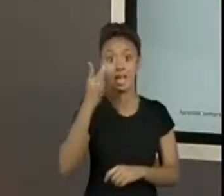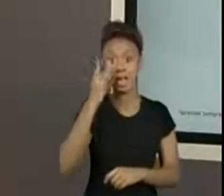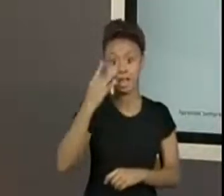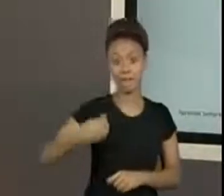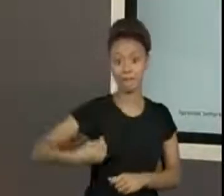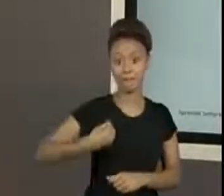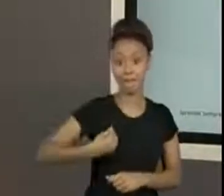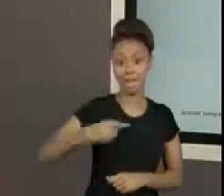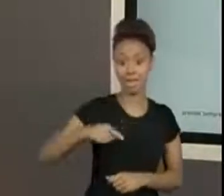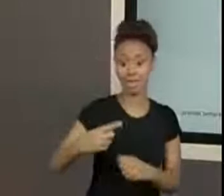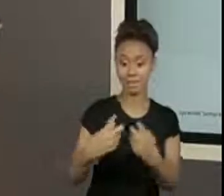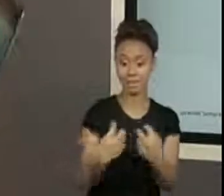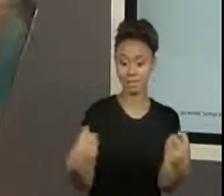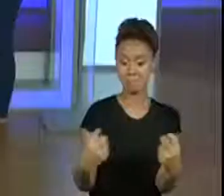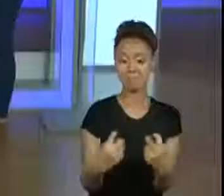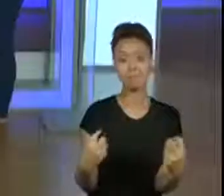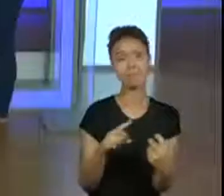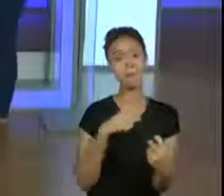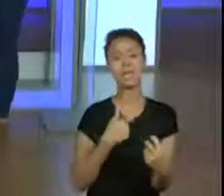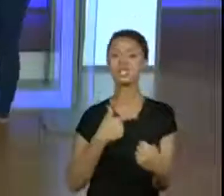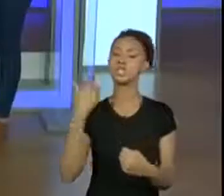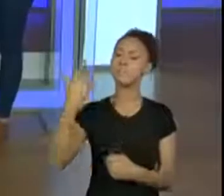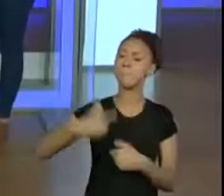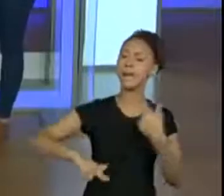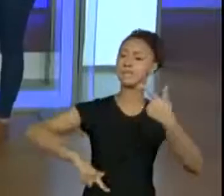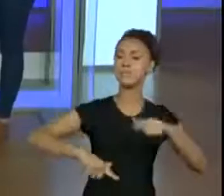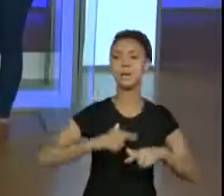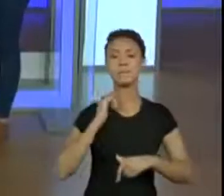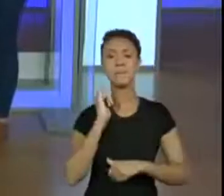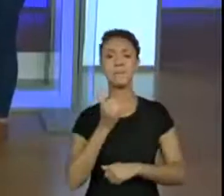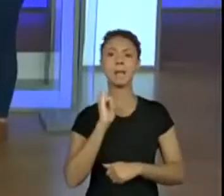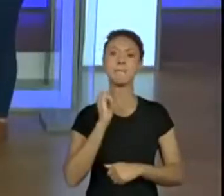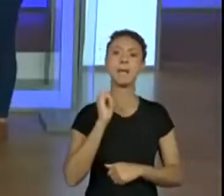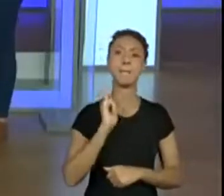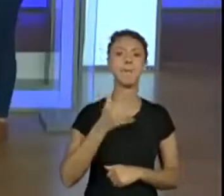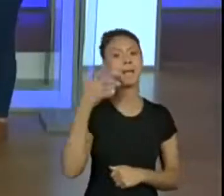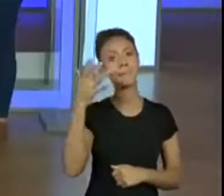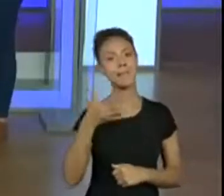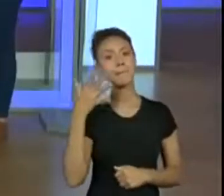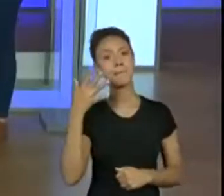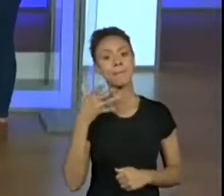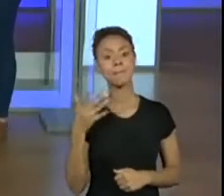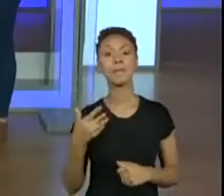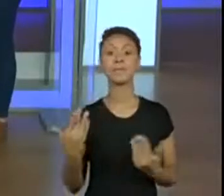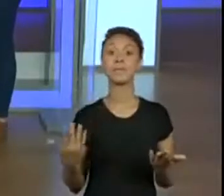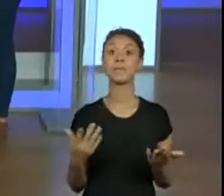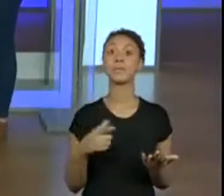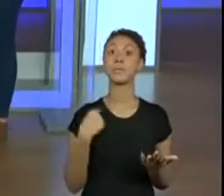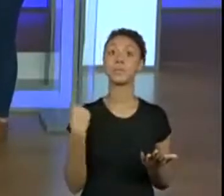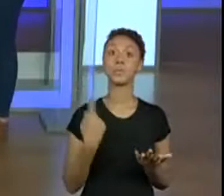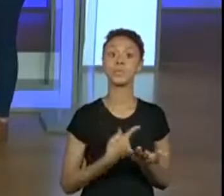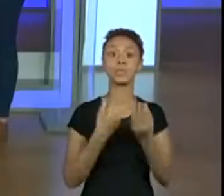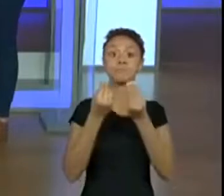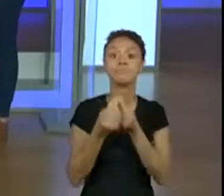mais, né? Mas, esse momento vai ser para quem queremos ler. A gente vai dedicar, então, para os alunos, né?